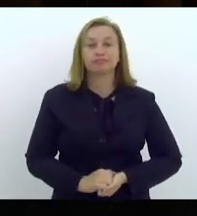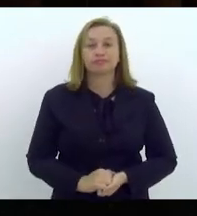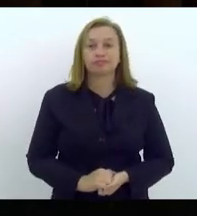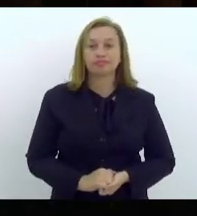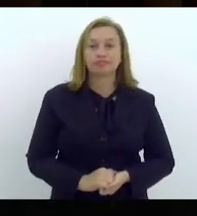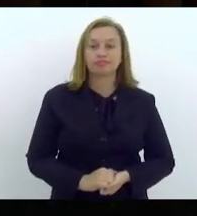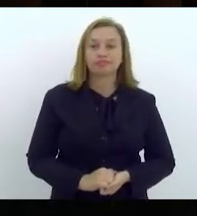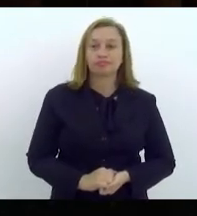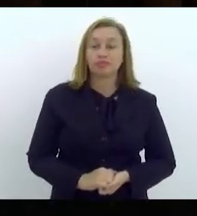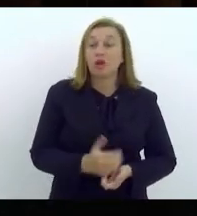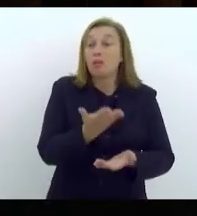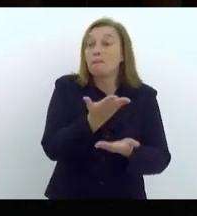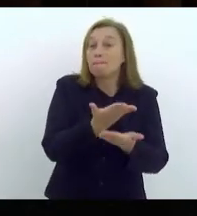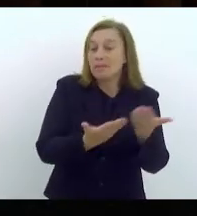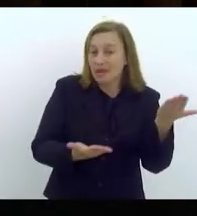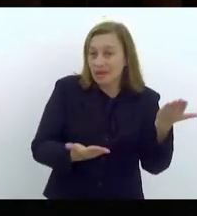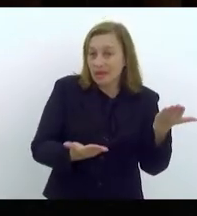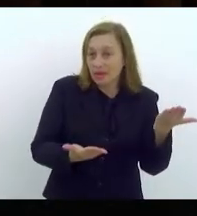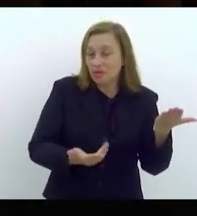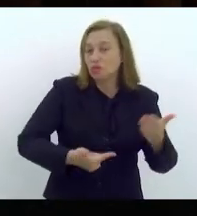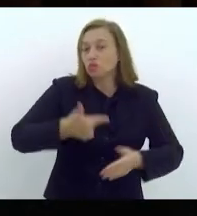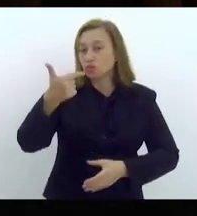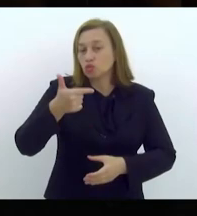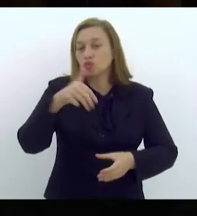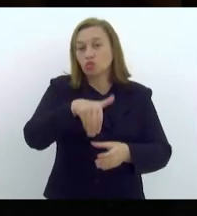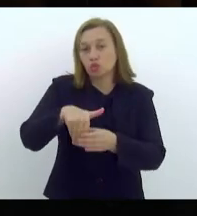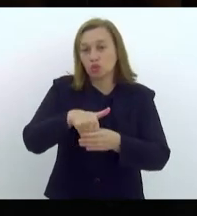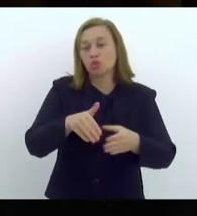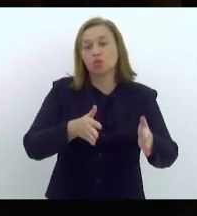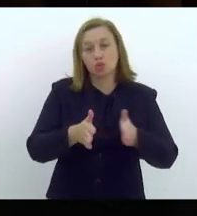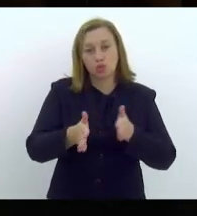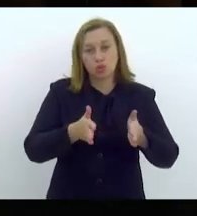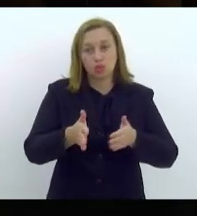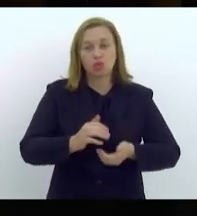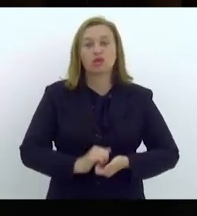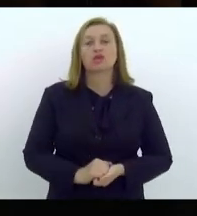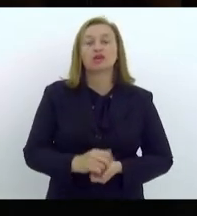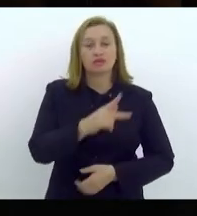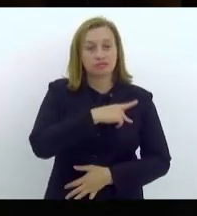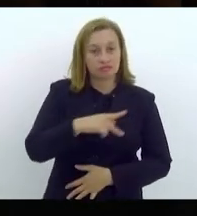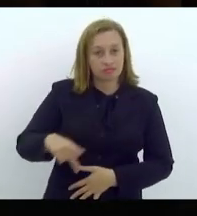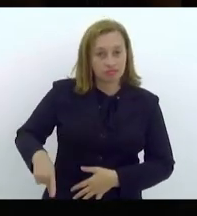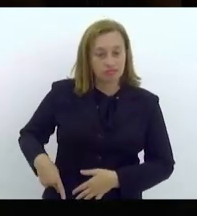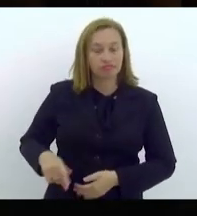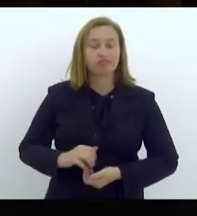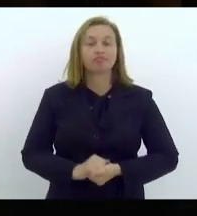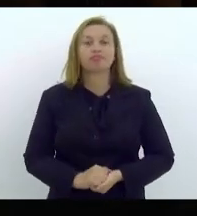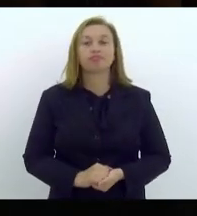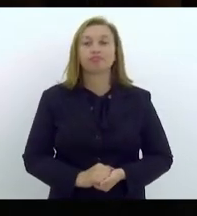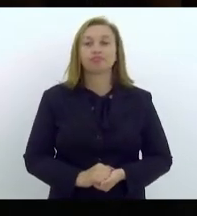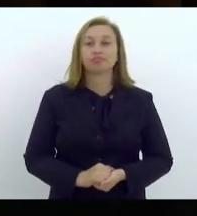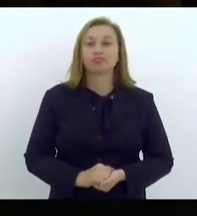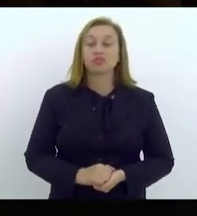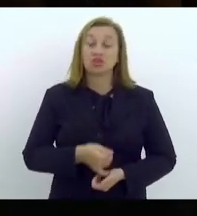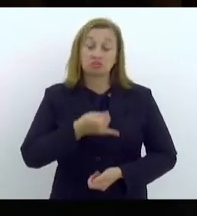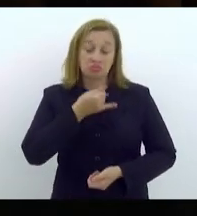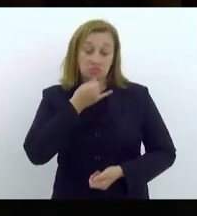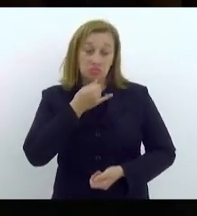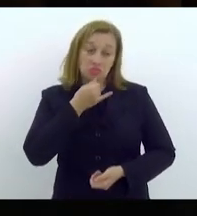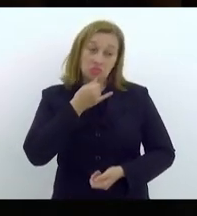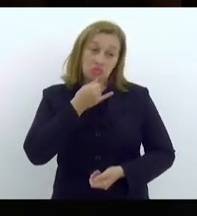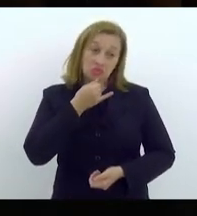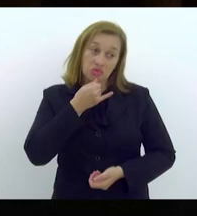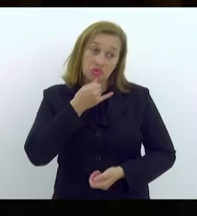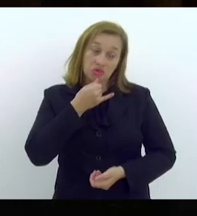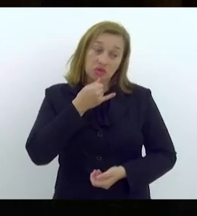que foi derrotado no segundo turno das eleições presidenciais, para a tristeza de muitos,